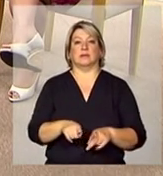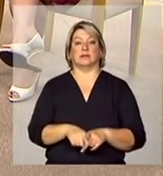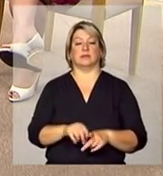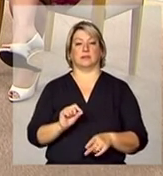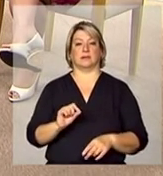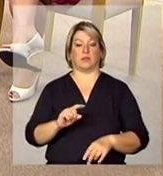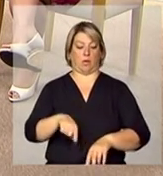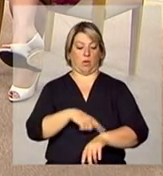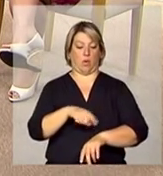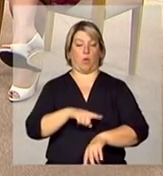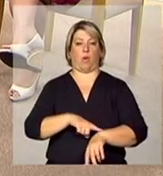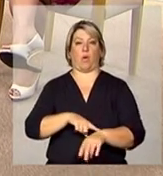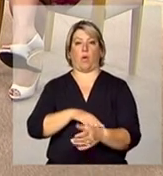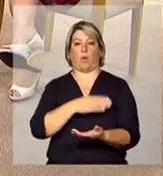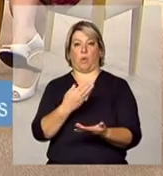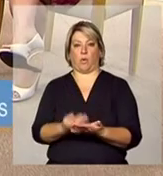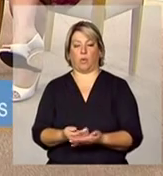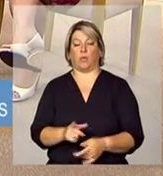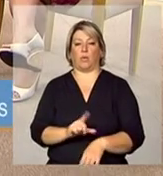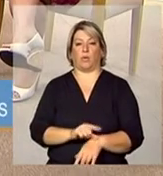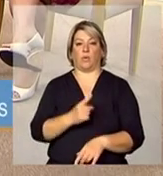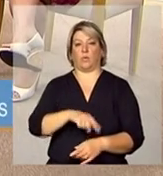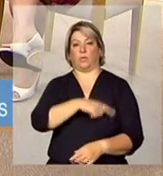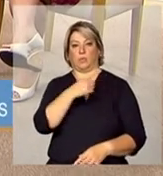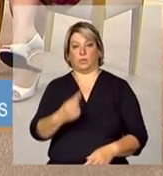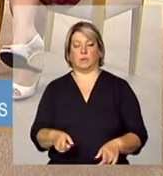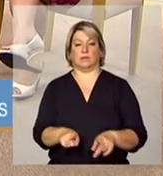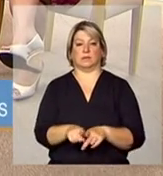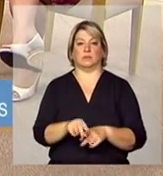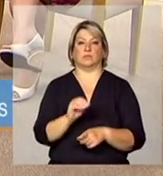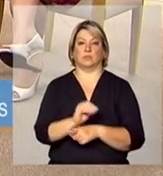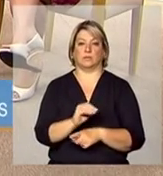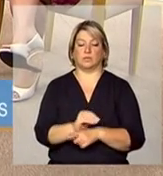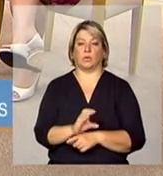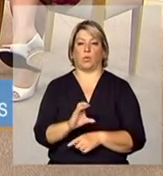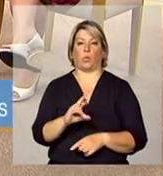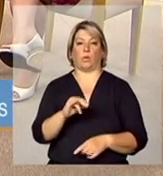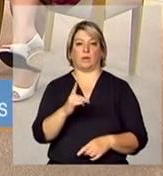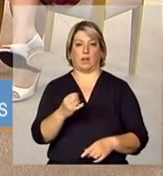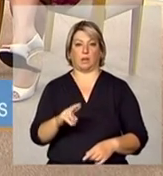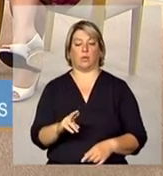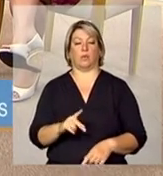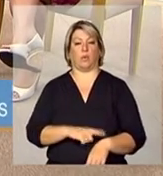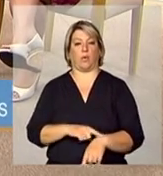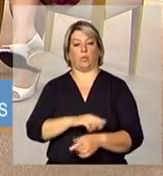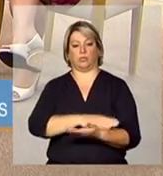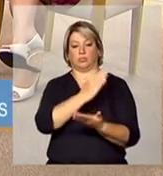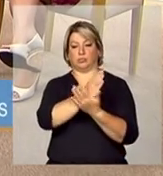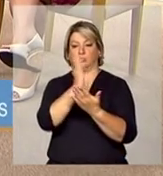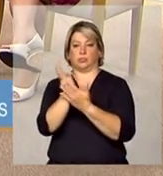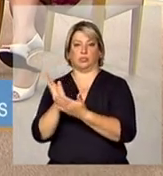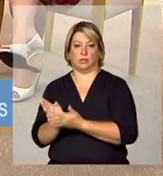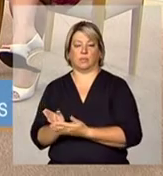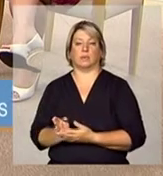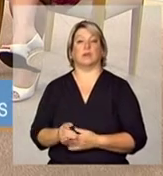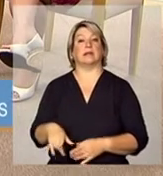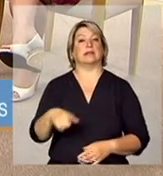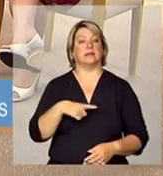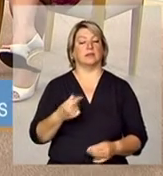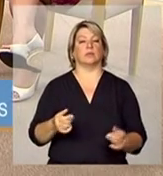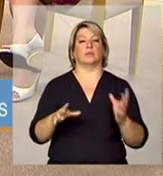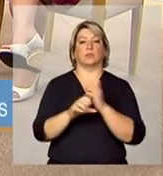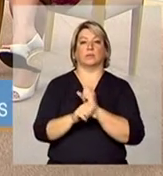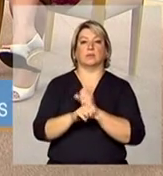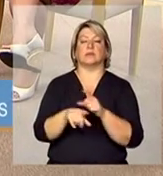cuidador por turno e um auxiliar de cuidador por turno é claro que os recursos hoje eles devem ser contabilizados